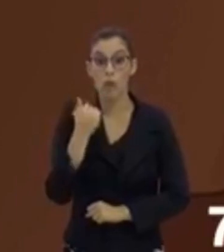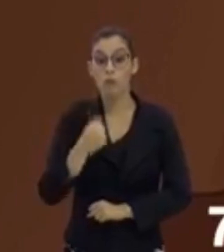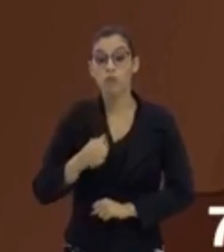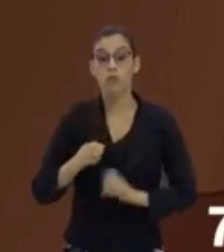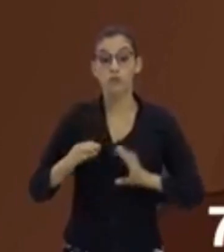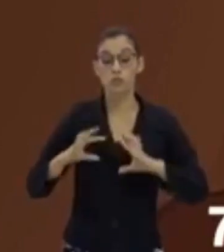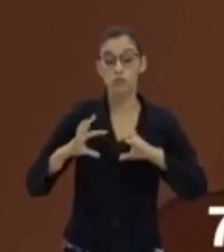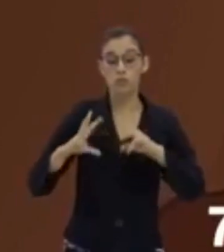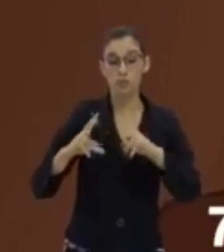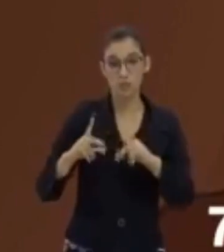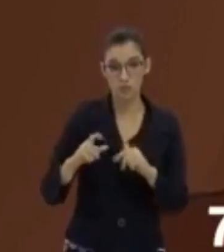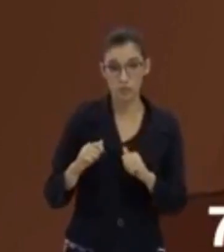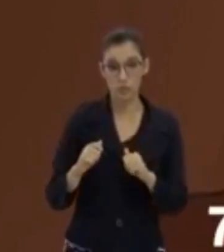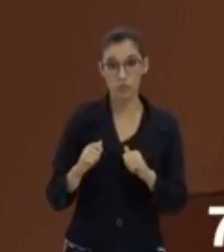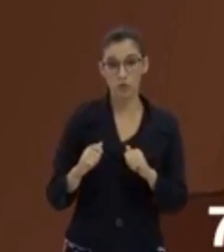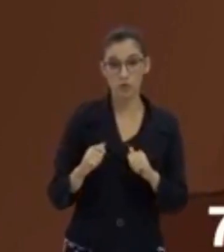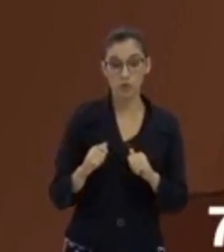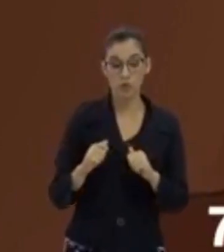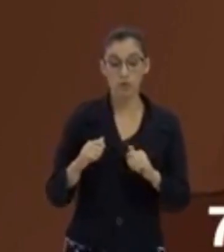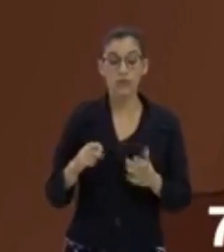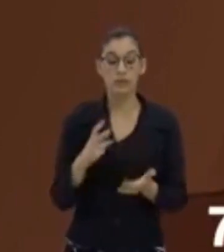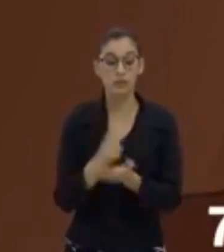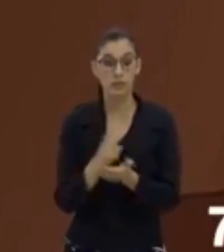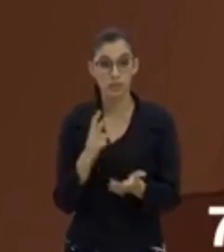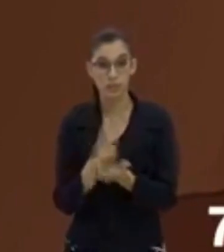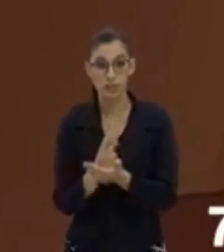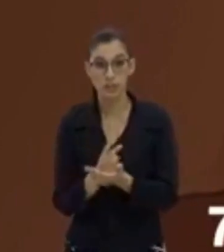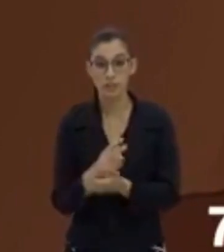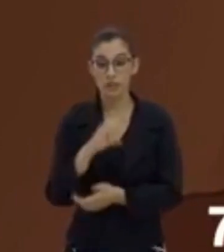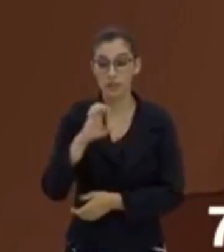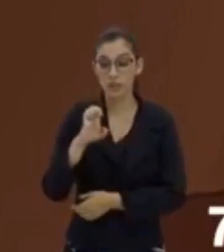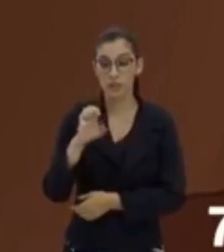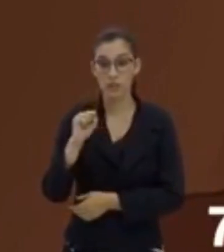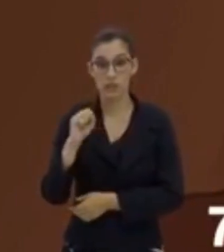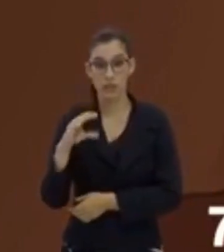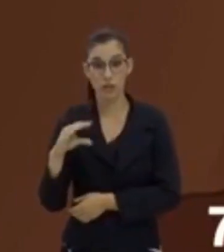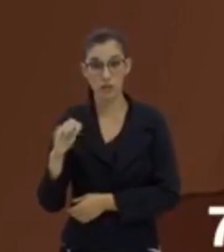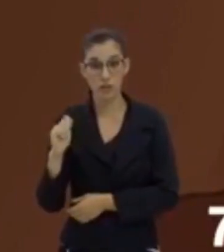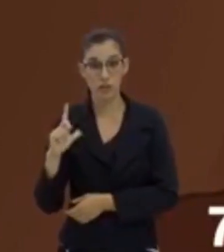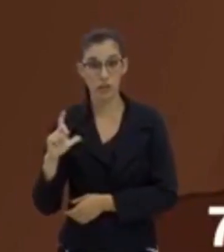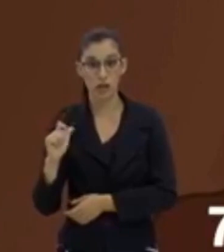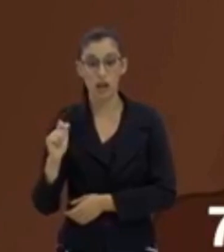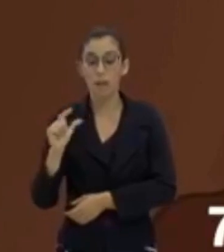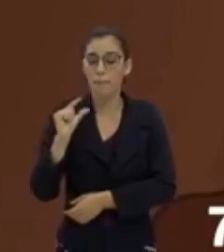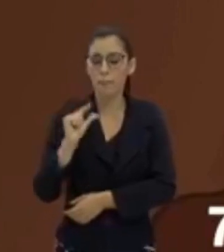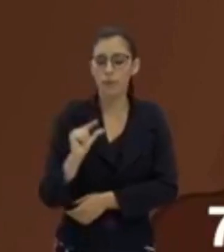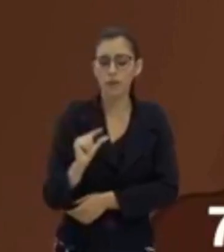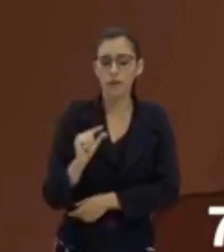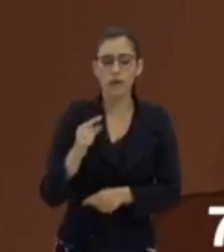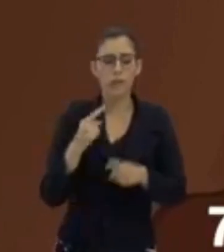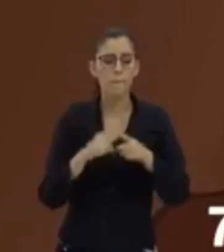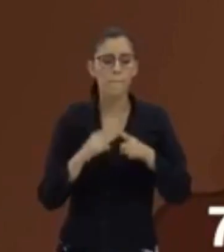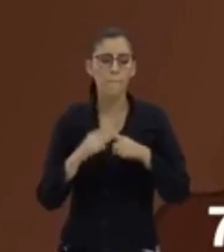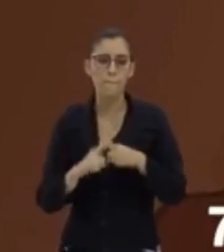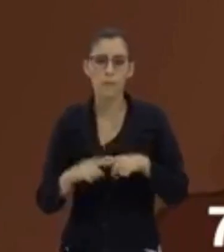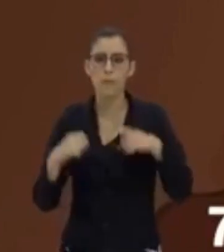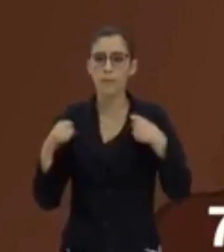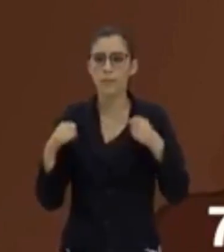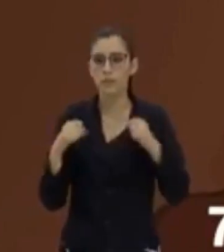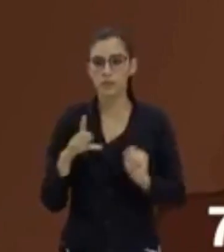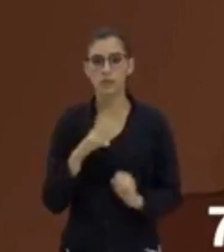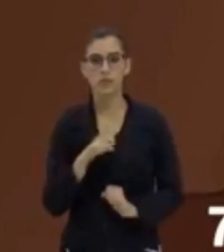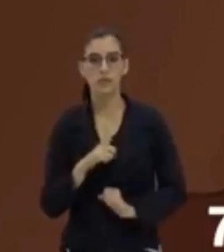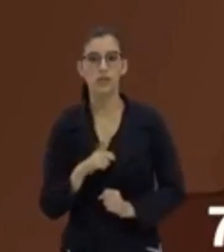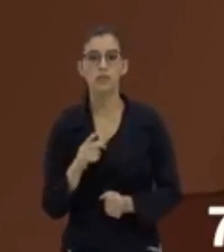pequenas. Tranquilo? Então, todo mapa precisa ter uma escala. Ah, mas por que todo mapa precisa ter uma